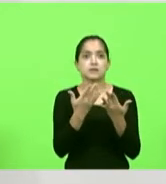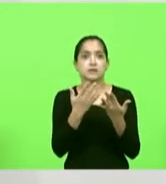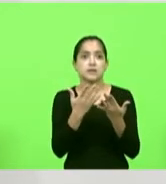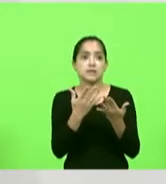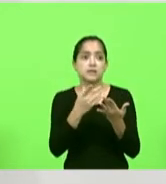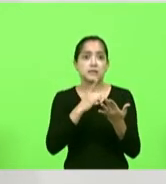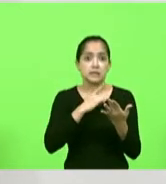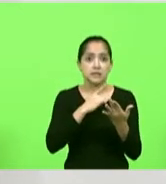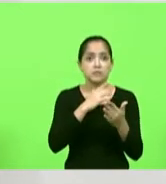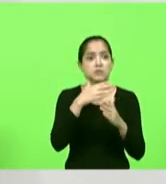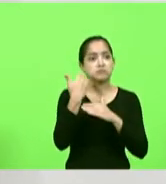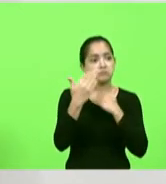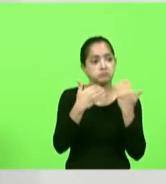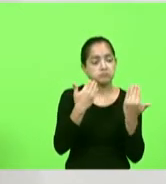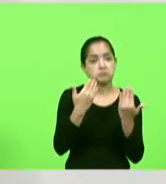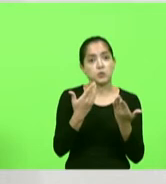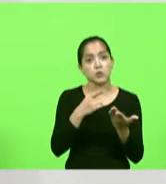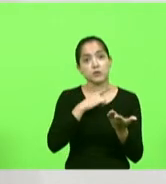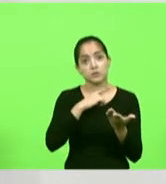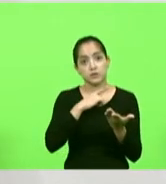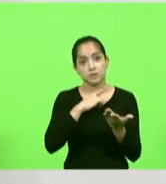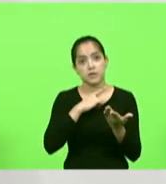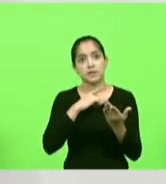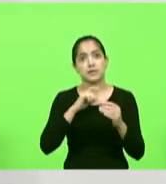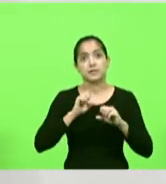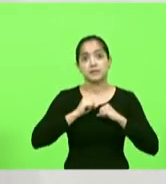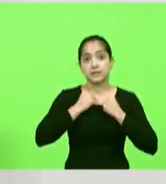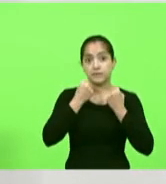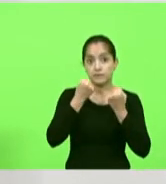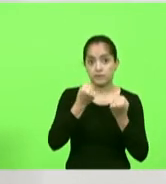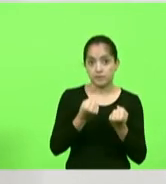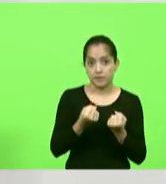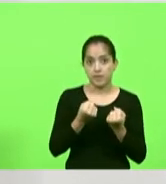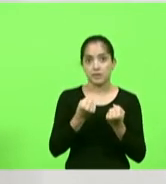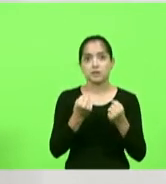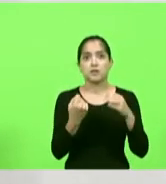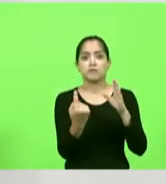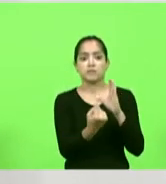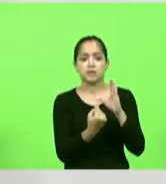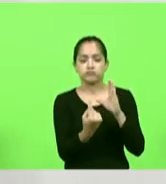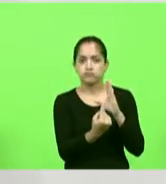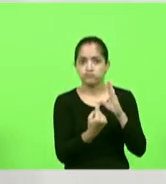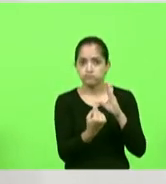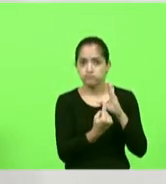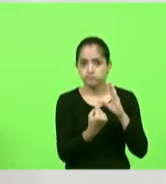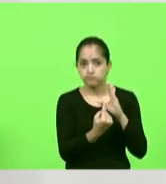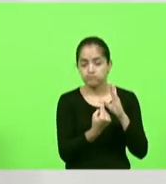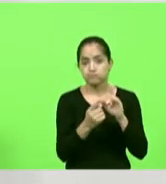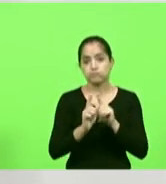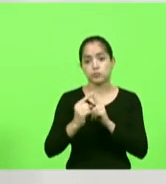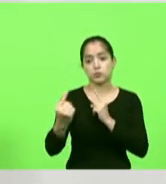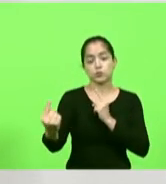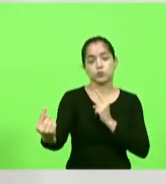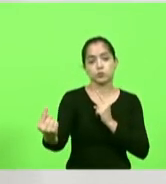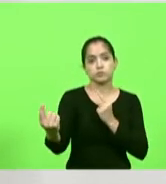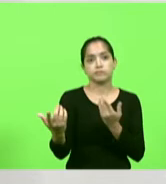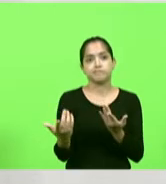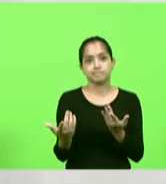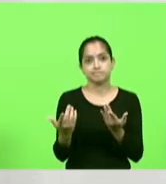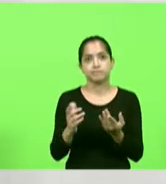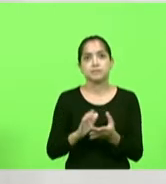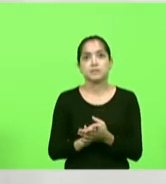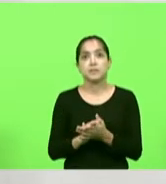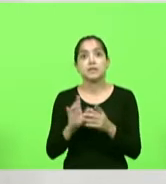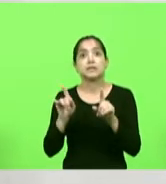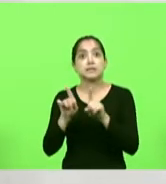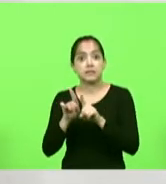hoje defendem de unhas e dentes também o isolamento social e de outro norte também nós temos